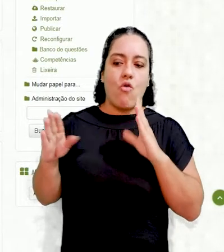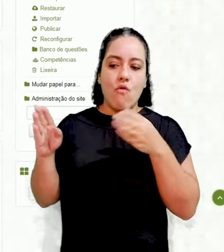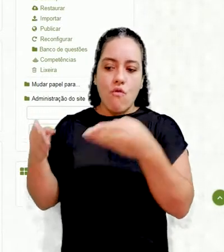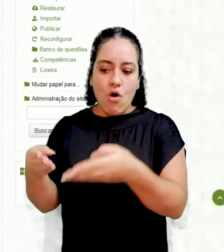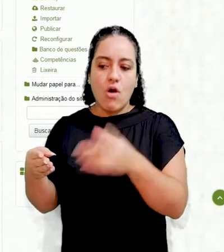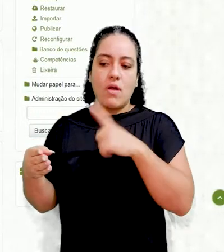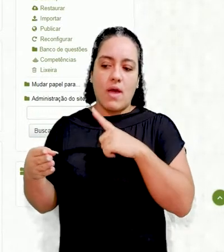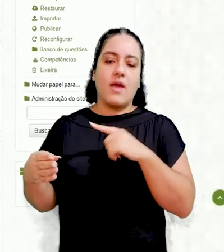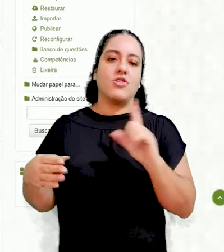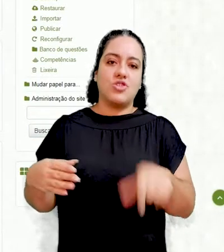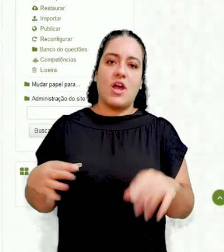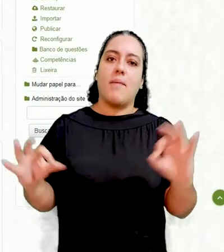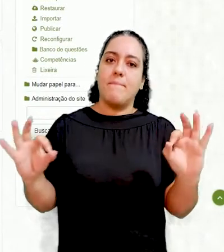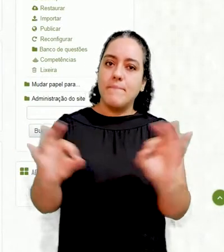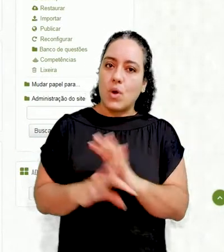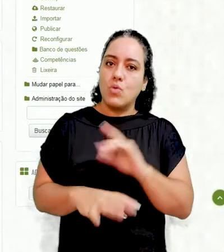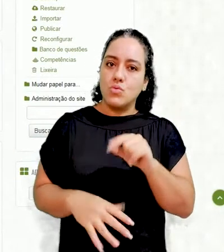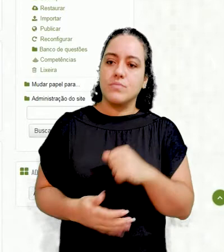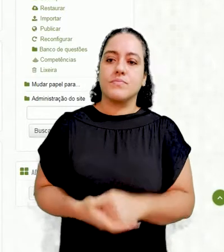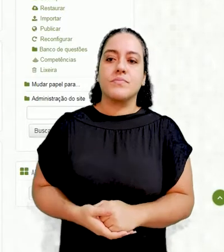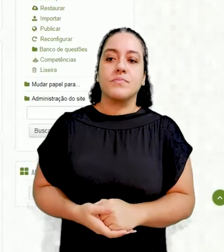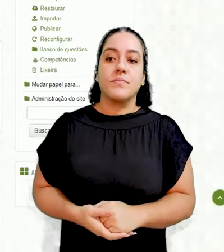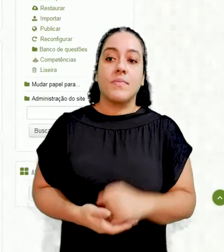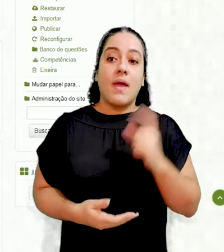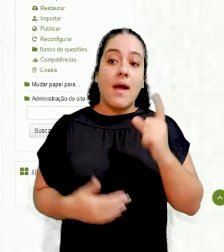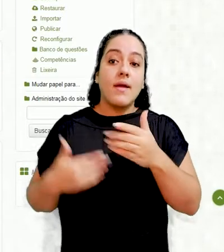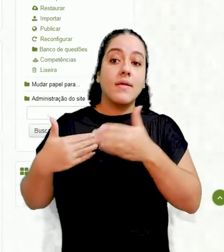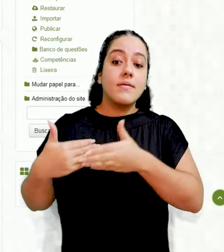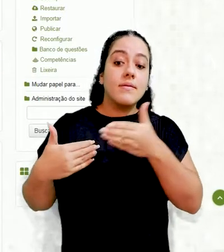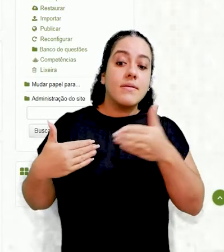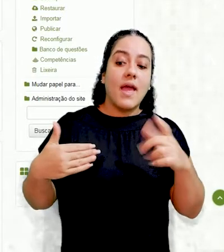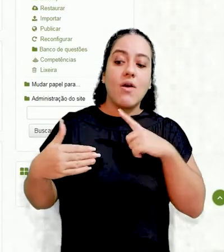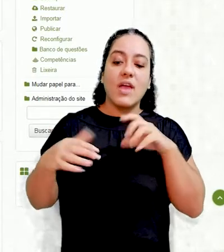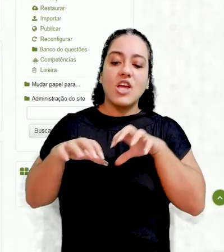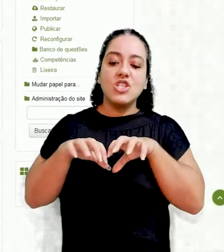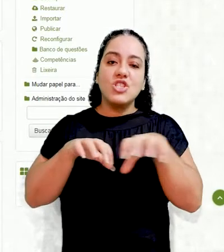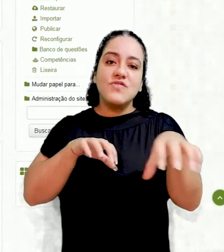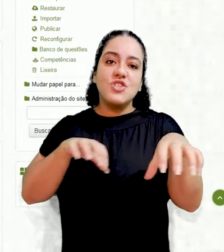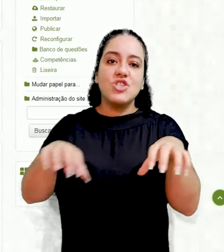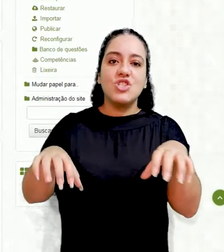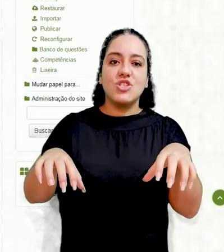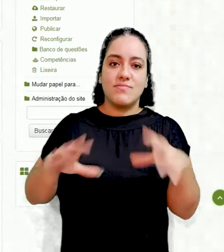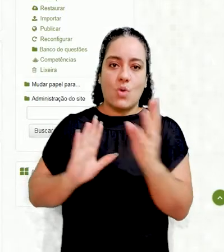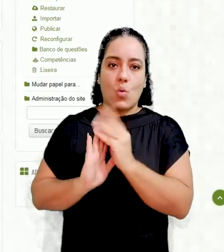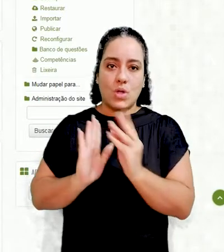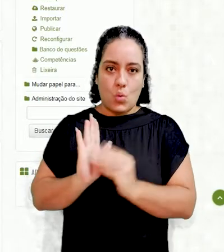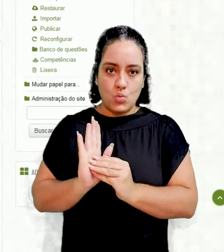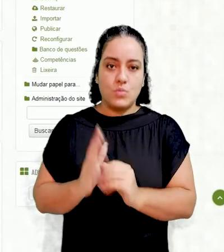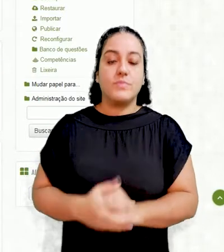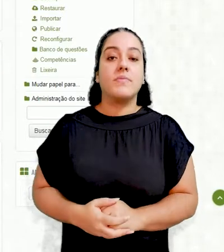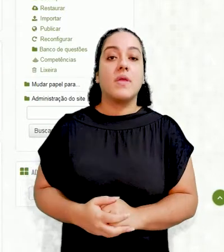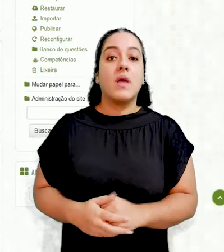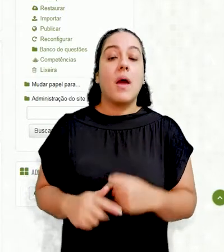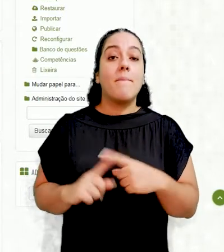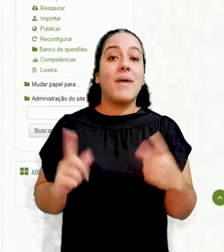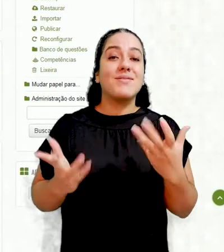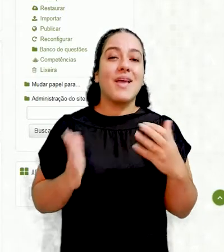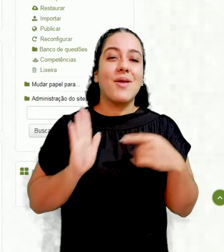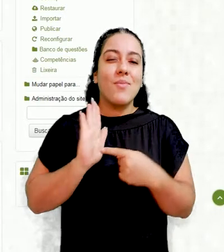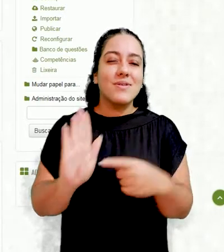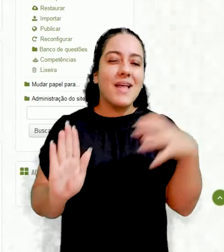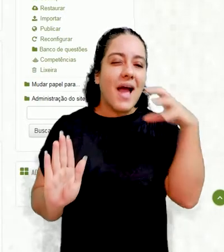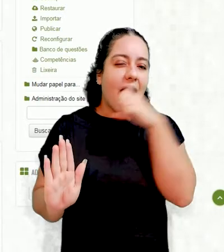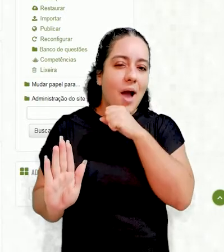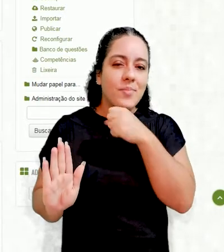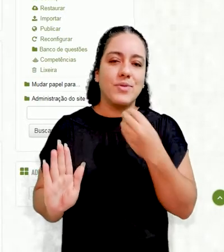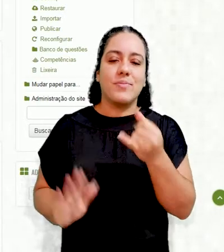fórum é a próxima sessão, tá certo? Então, você vai ver que ele serve para dividir o conteúdo, por exemplo. Agora eu quero mostrar